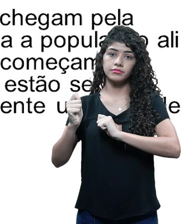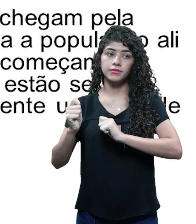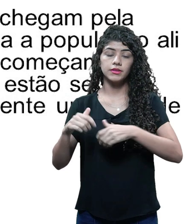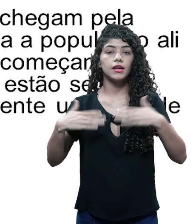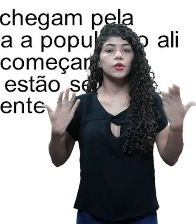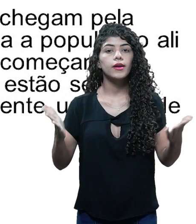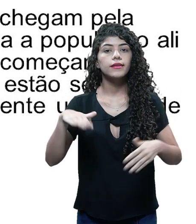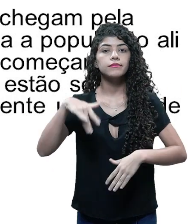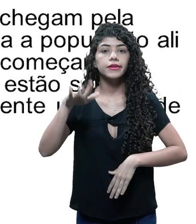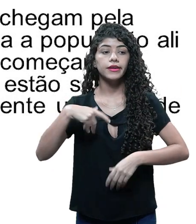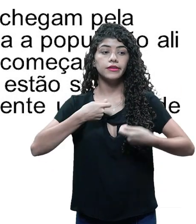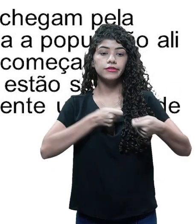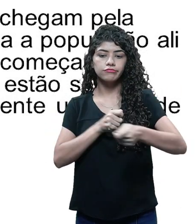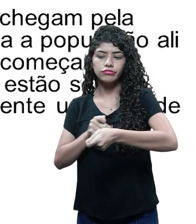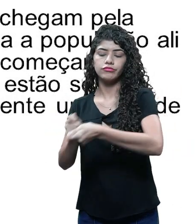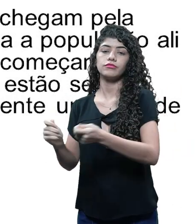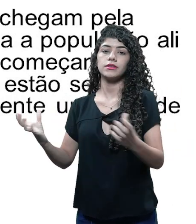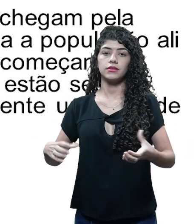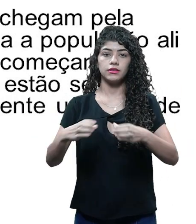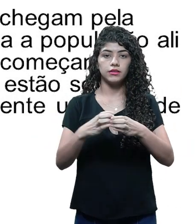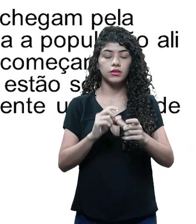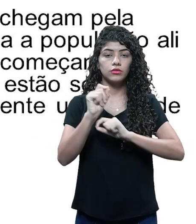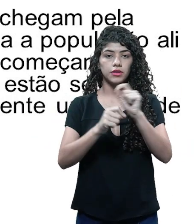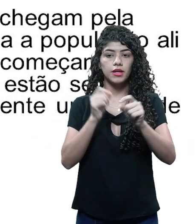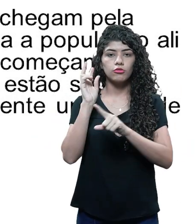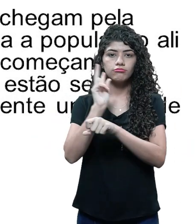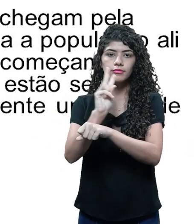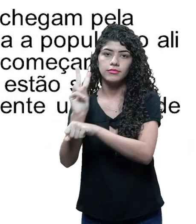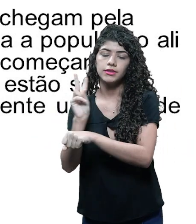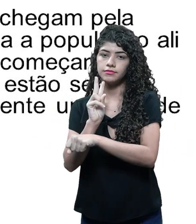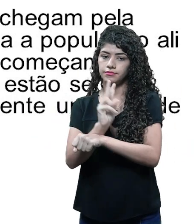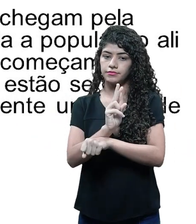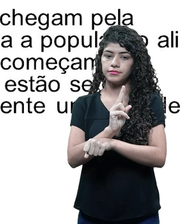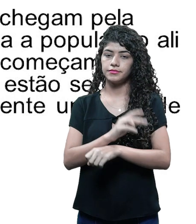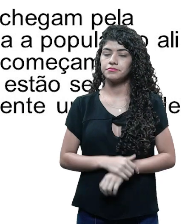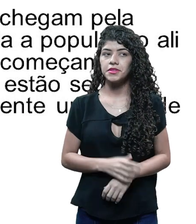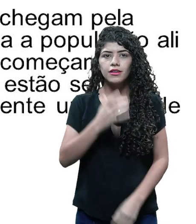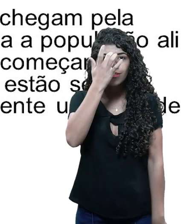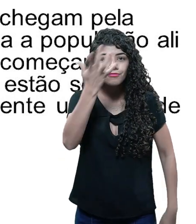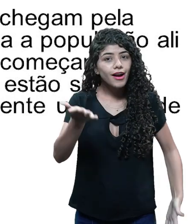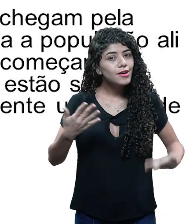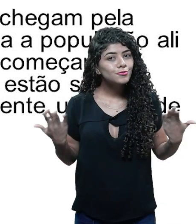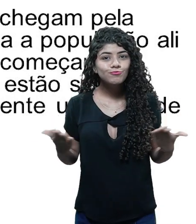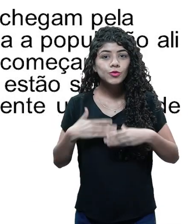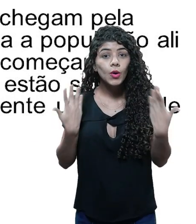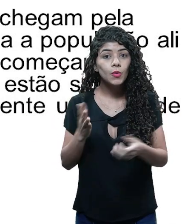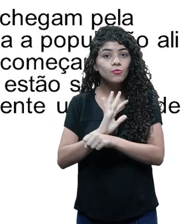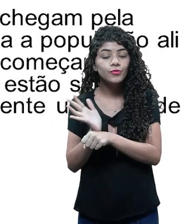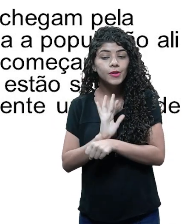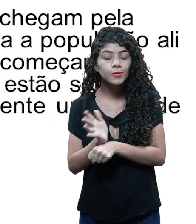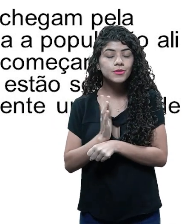sendo atacados. Resta identificar o inimigo e criar coletivamente um meio de defesa.